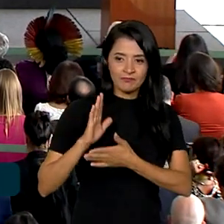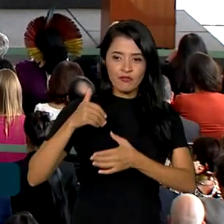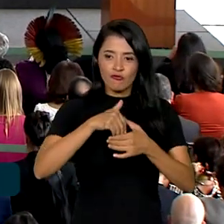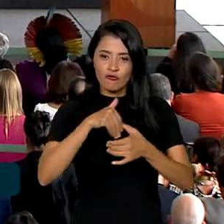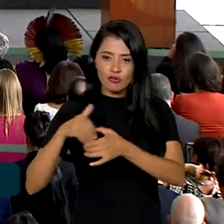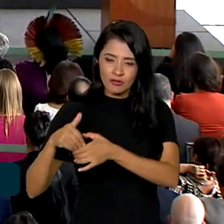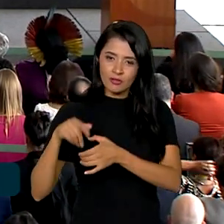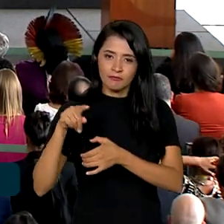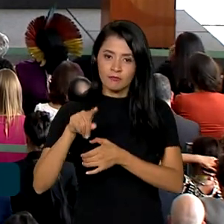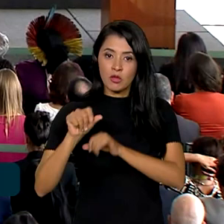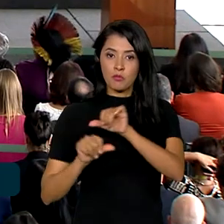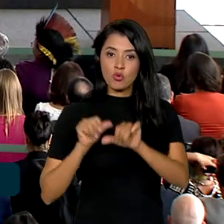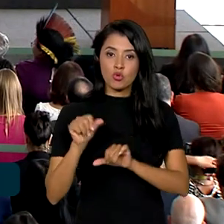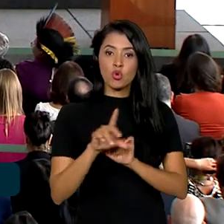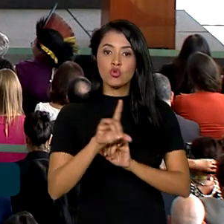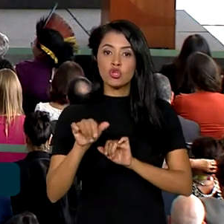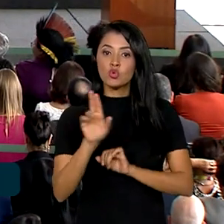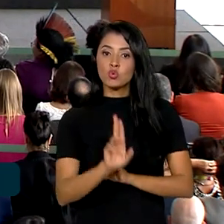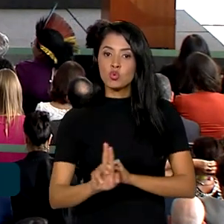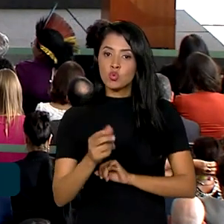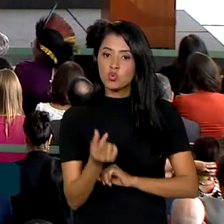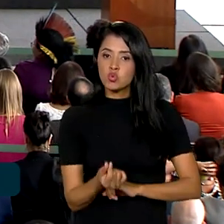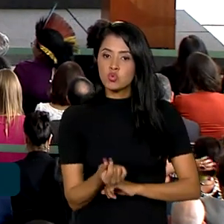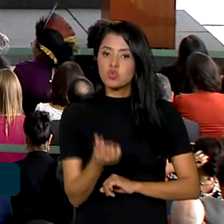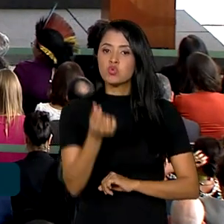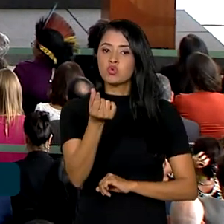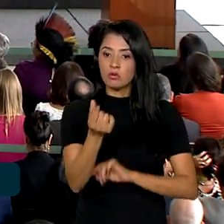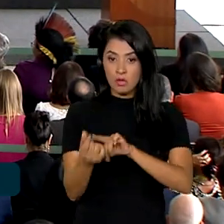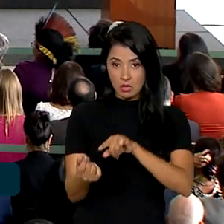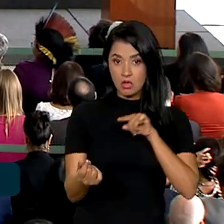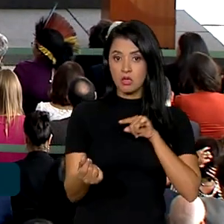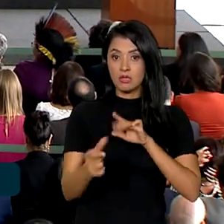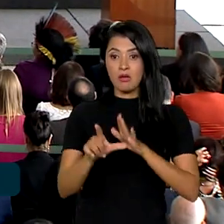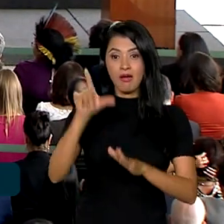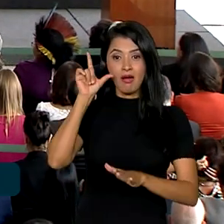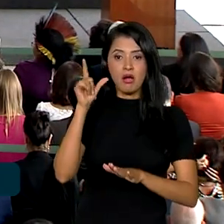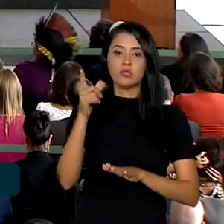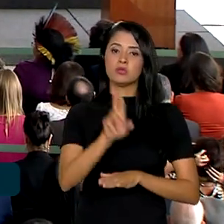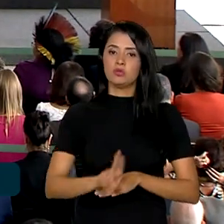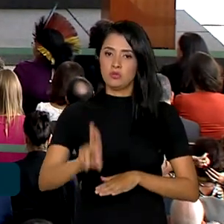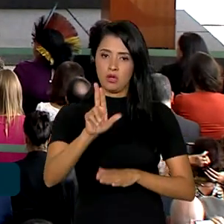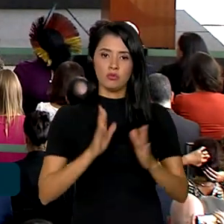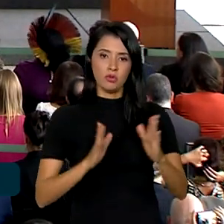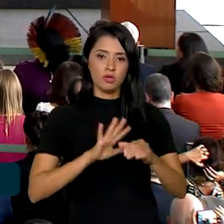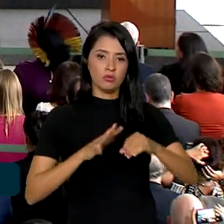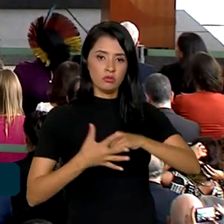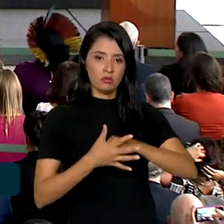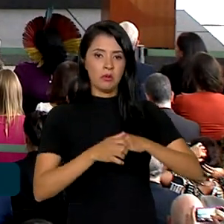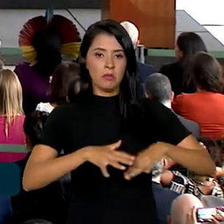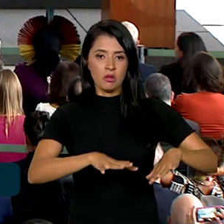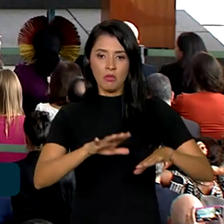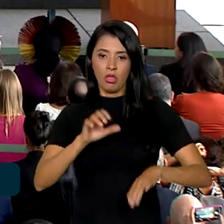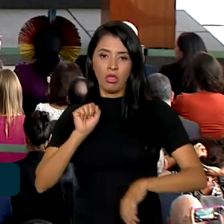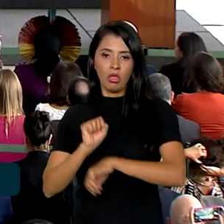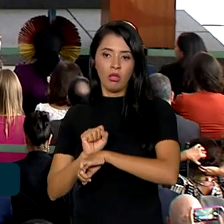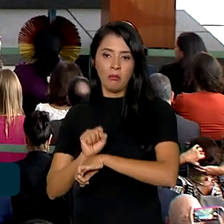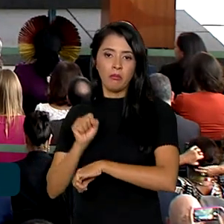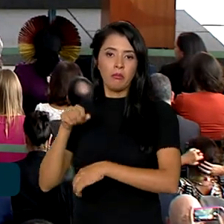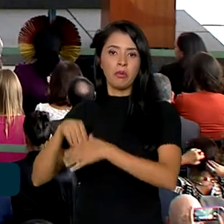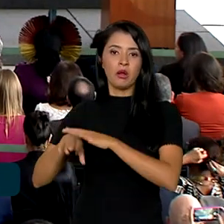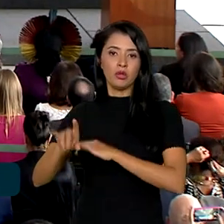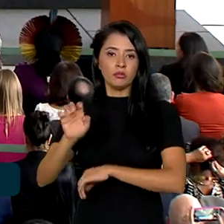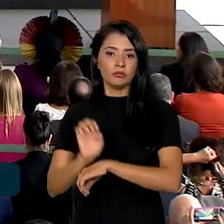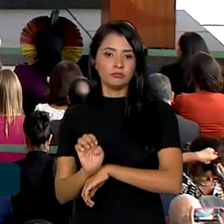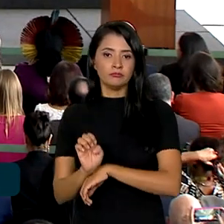onde alterou a data do uso dos recursos, recursos que eram para ter sido utilizados durante a pandemia, ficaram empossados lá nos